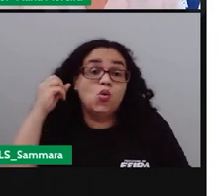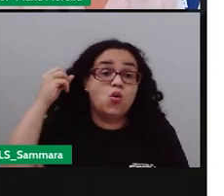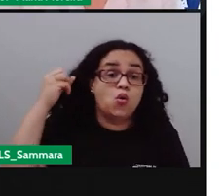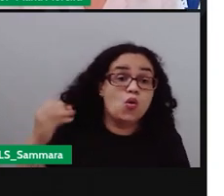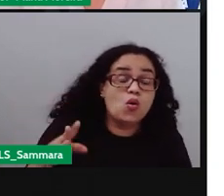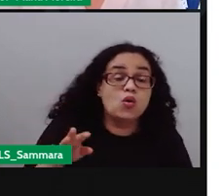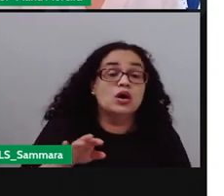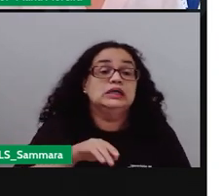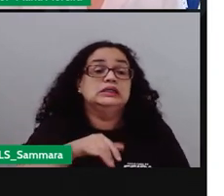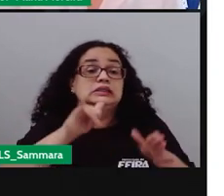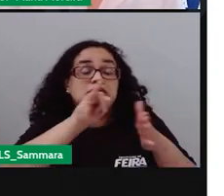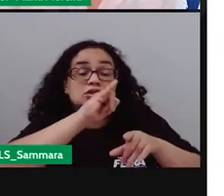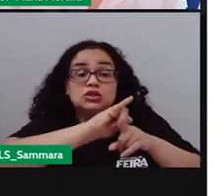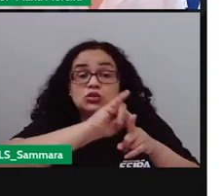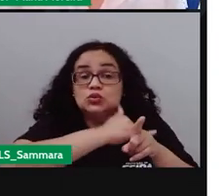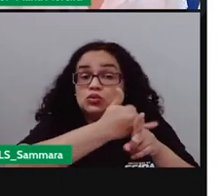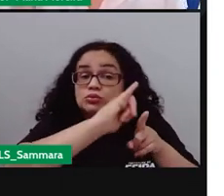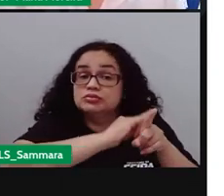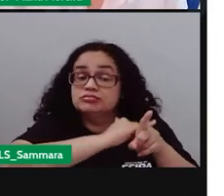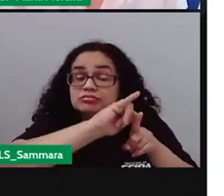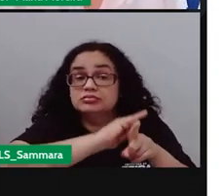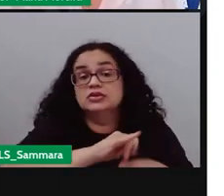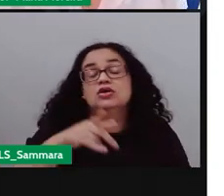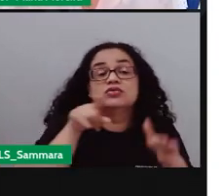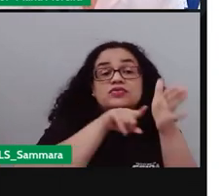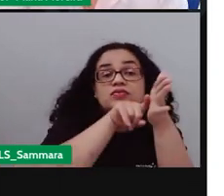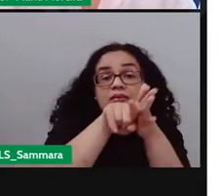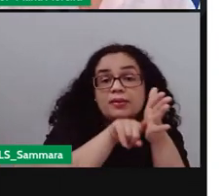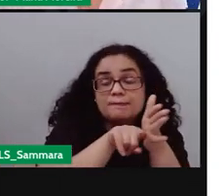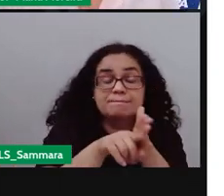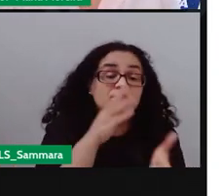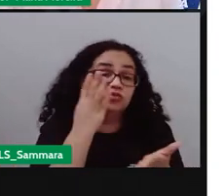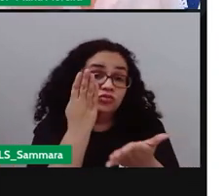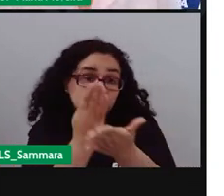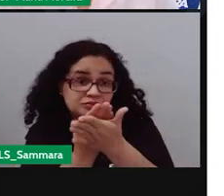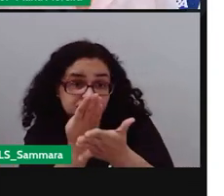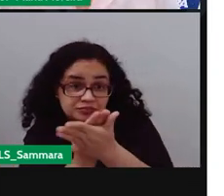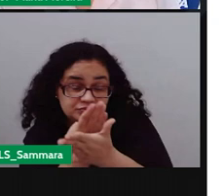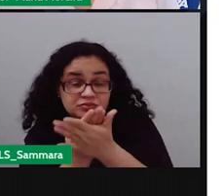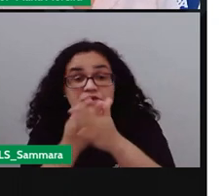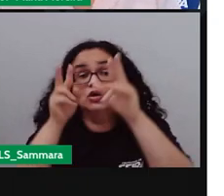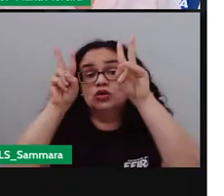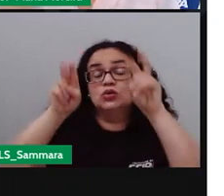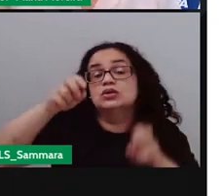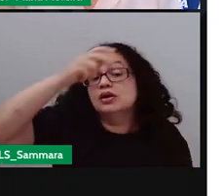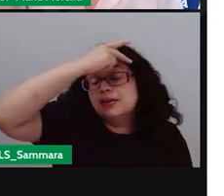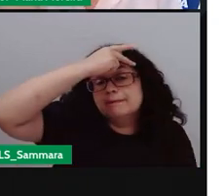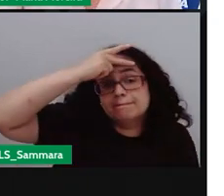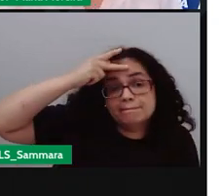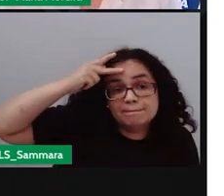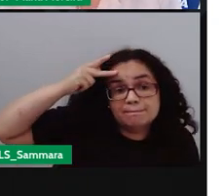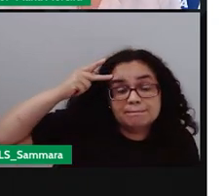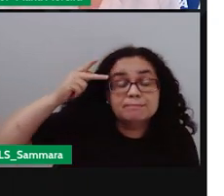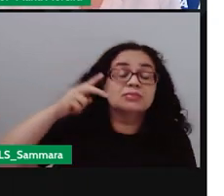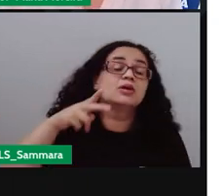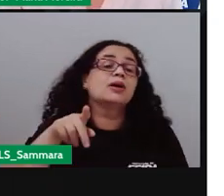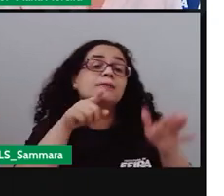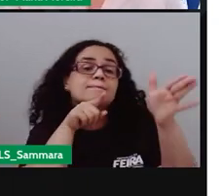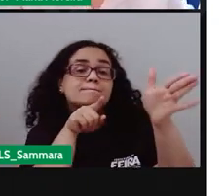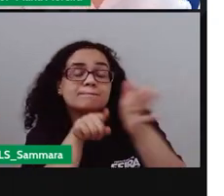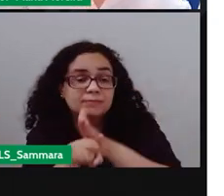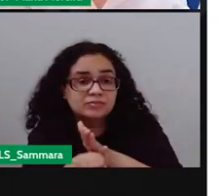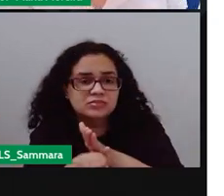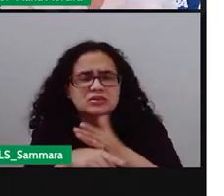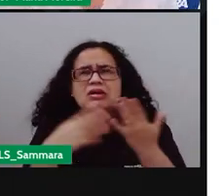outra plataforma. E aí, vai investigar, ele vai estudar sobre a pessoa, sobre o que ele vai perguntar,